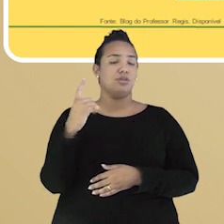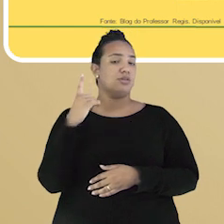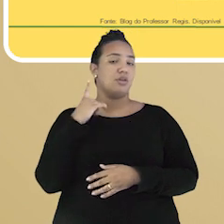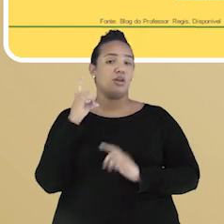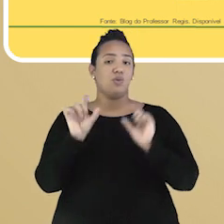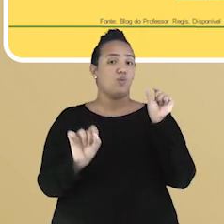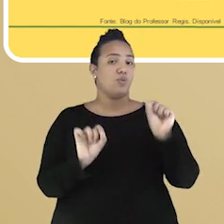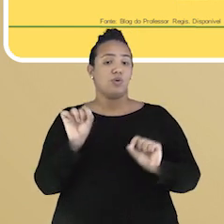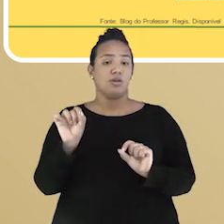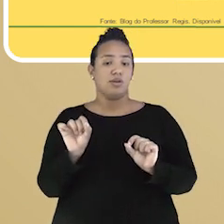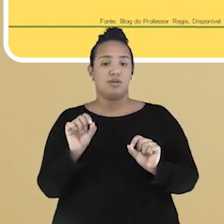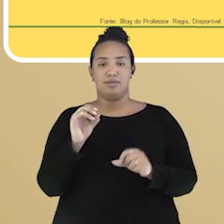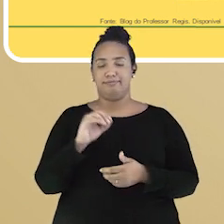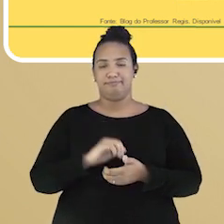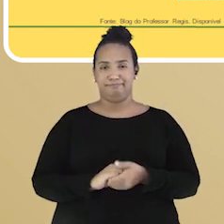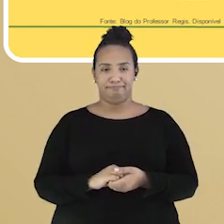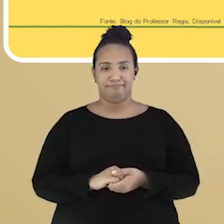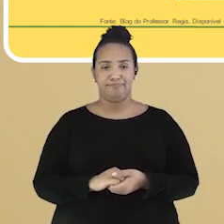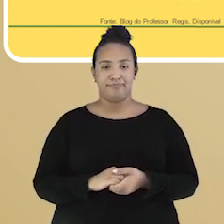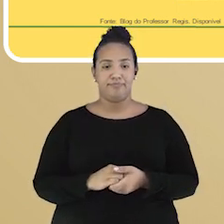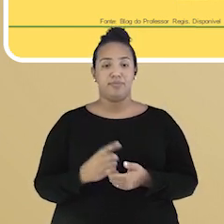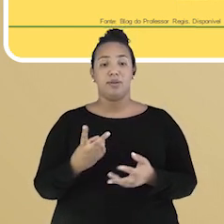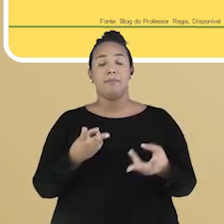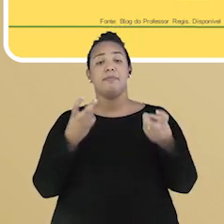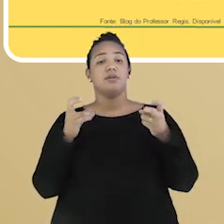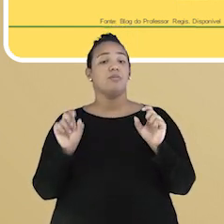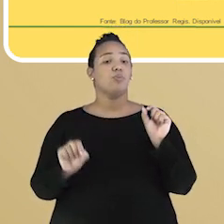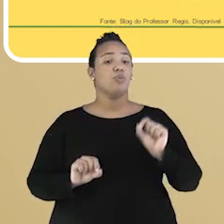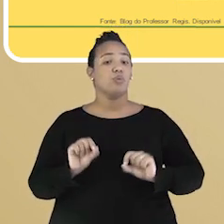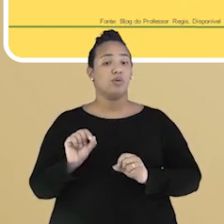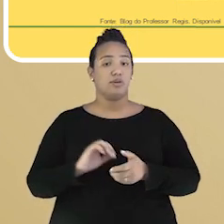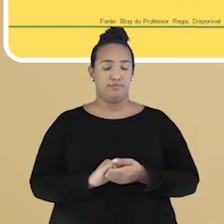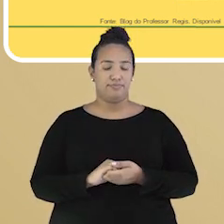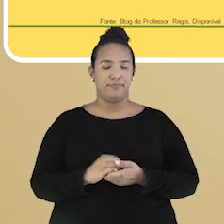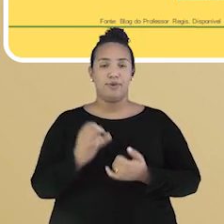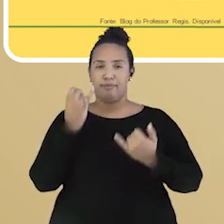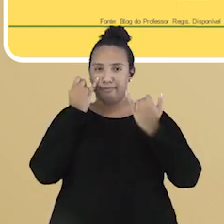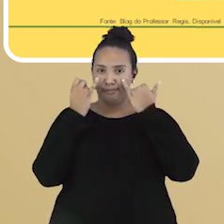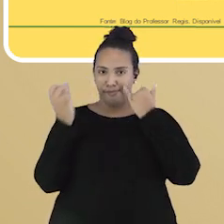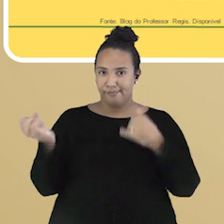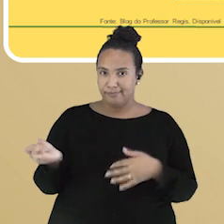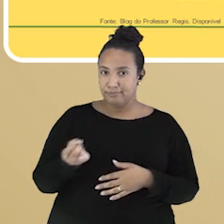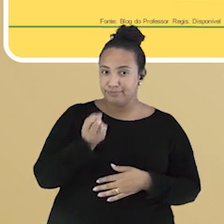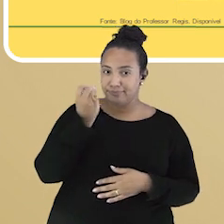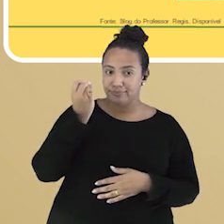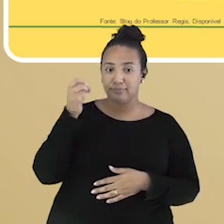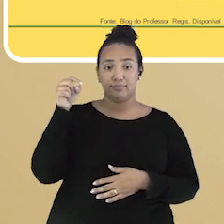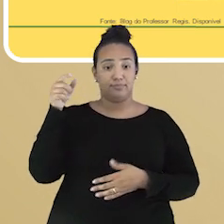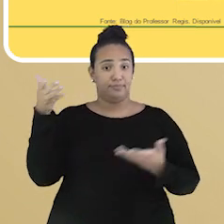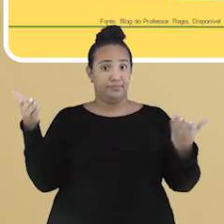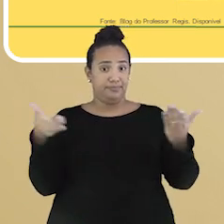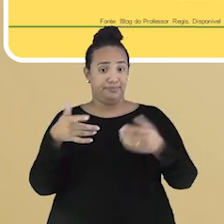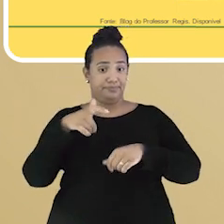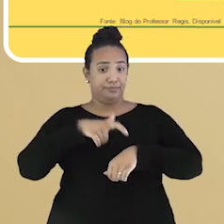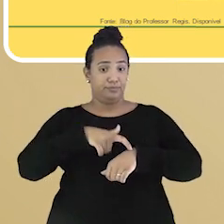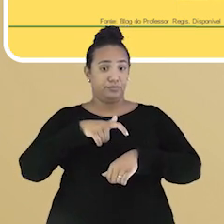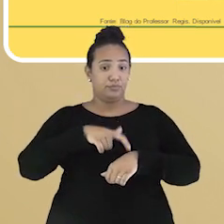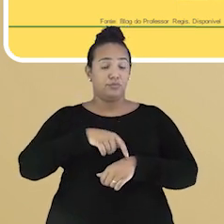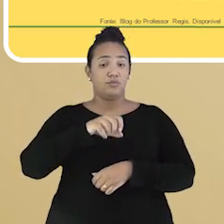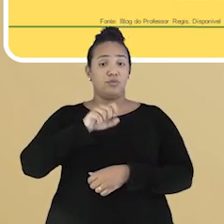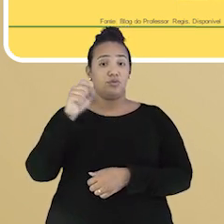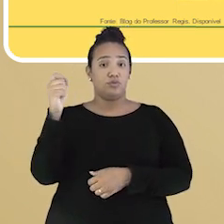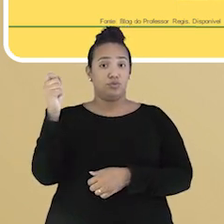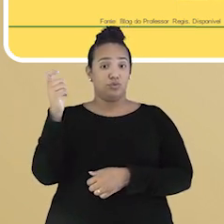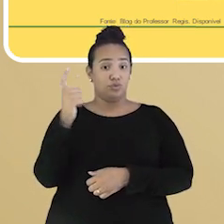ao sul, na direção leste e oeste. O que nós podemos perceber? Uma informação importante aqui. Nesse momento o sol